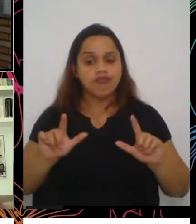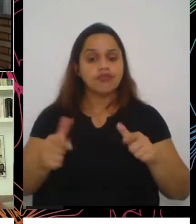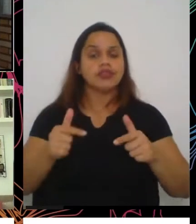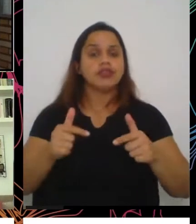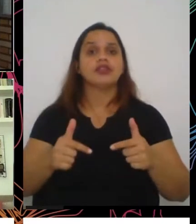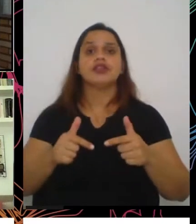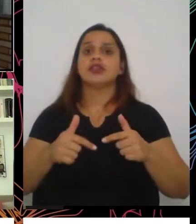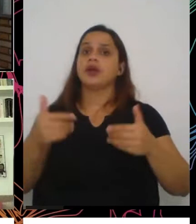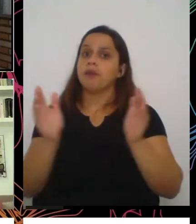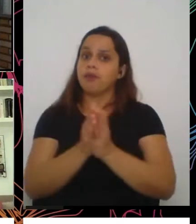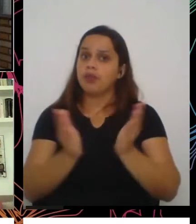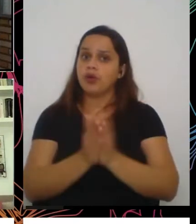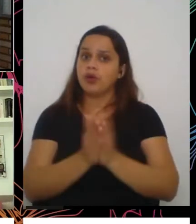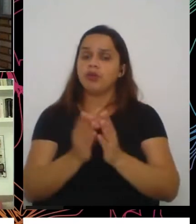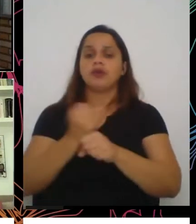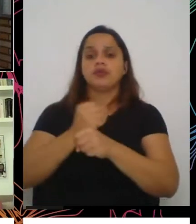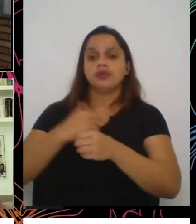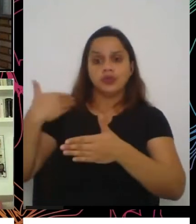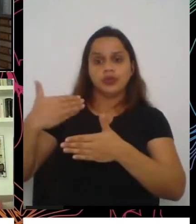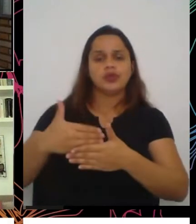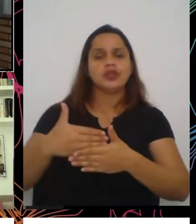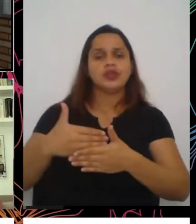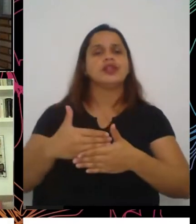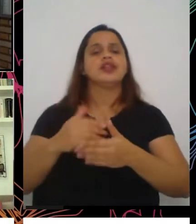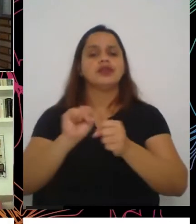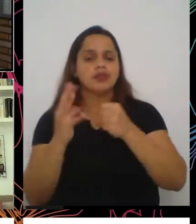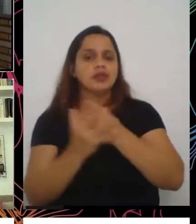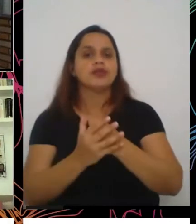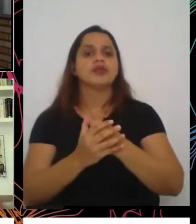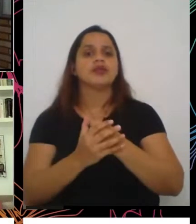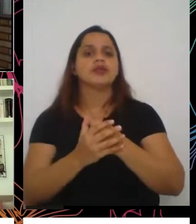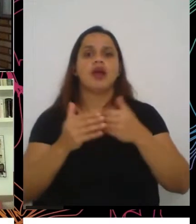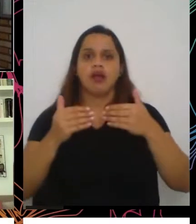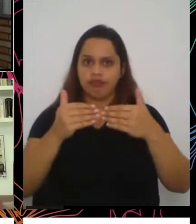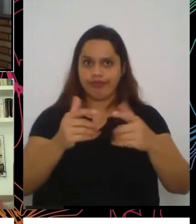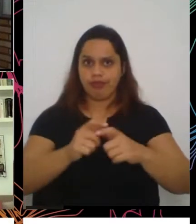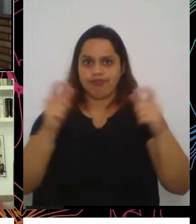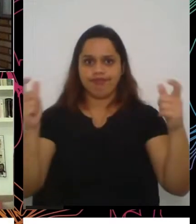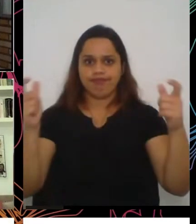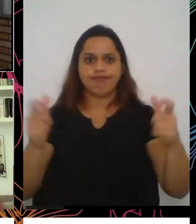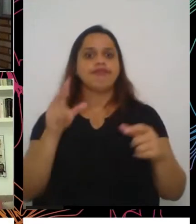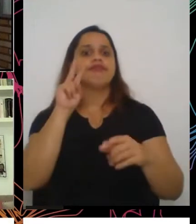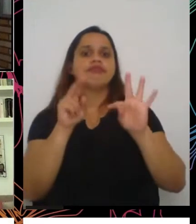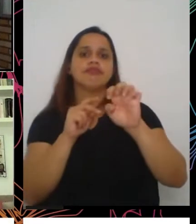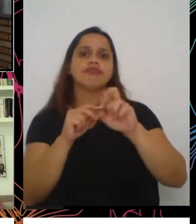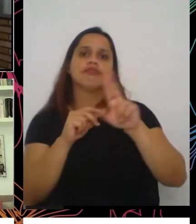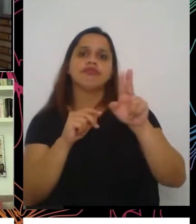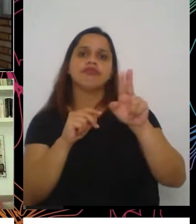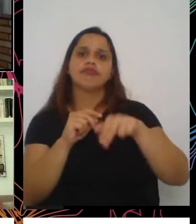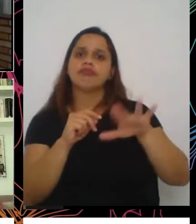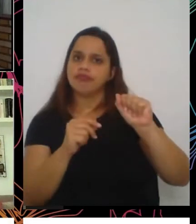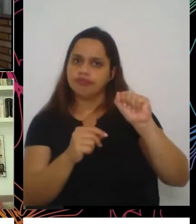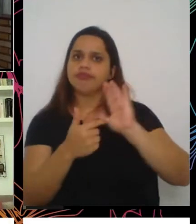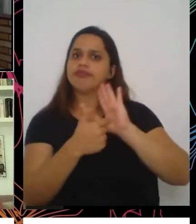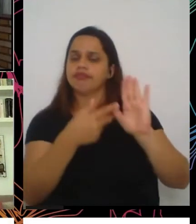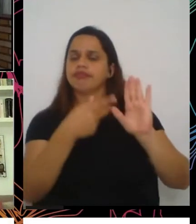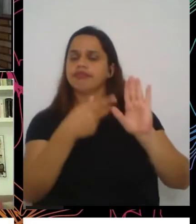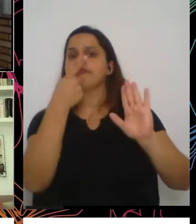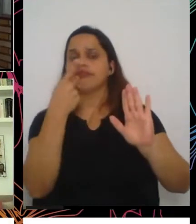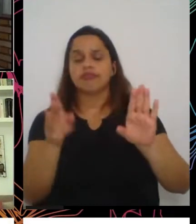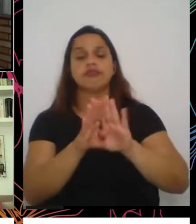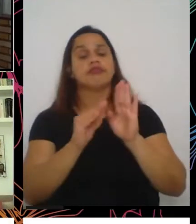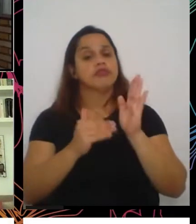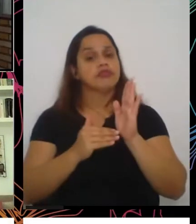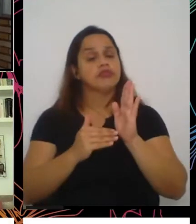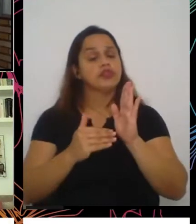que se agravaram a pandemia. Como a Tereza bem trouxe, a fome não surgiu com a pandemia, mas sim se potencializou e se agravou nesse